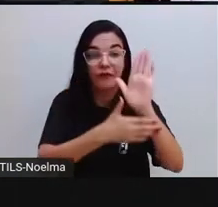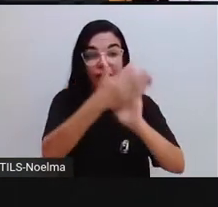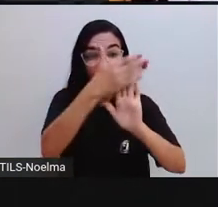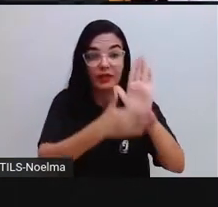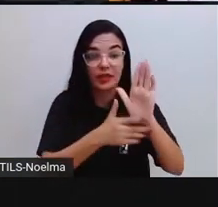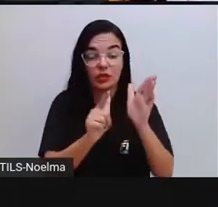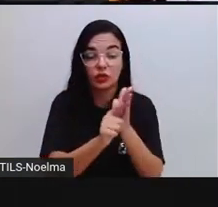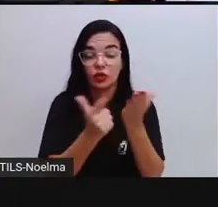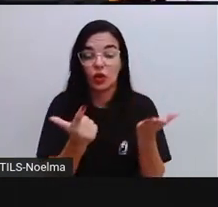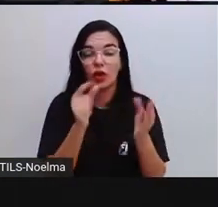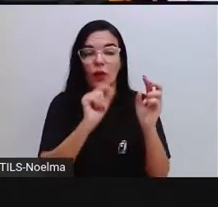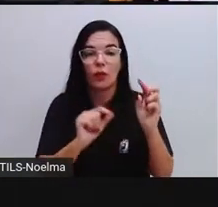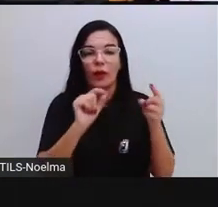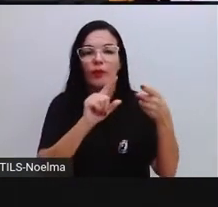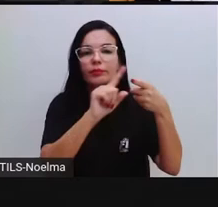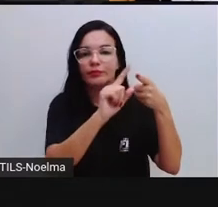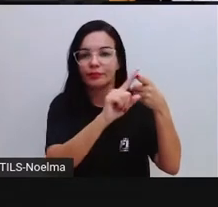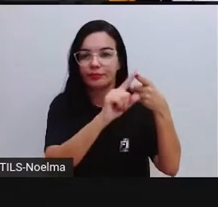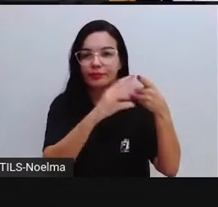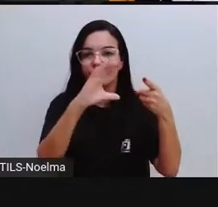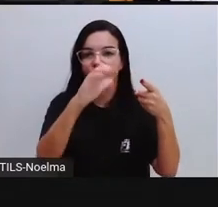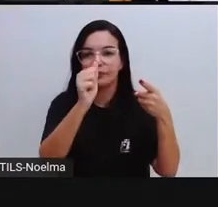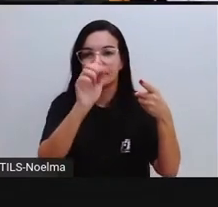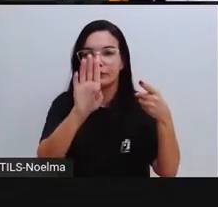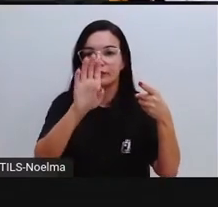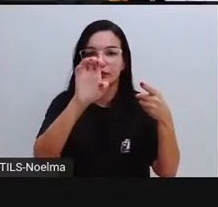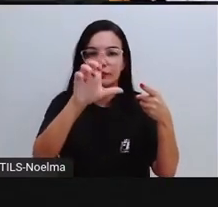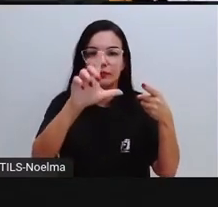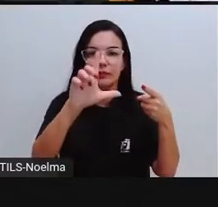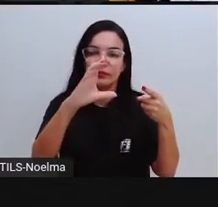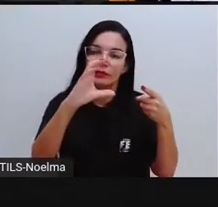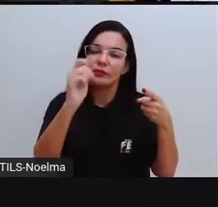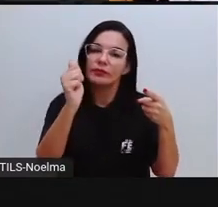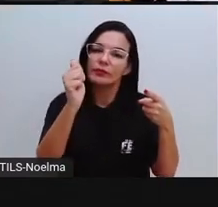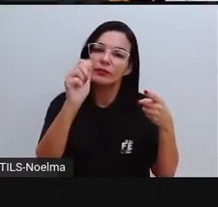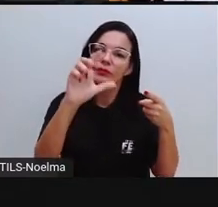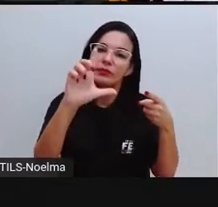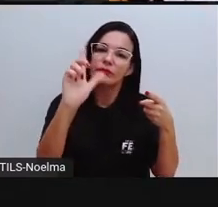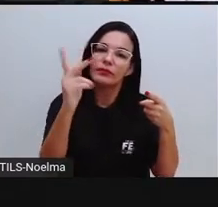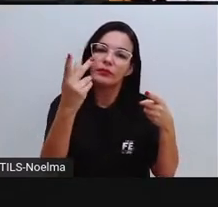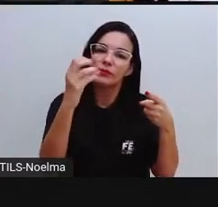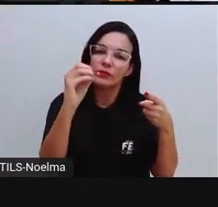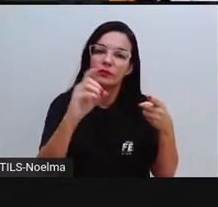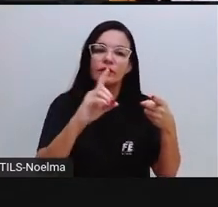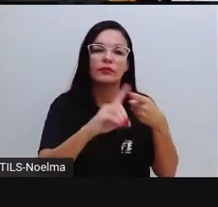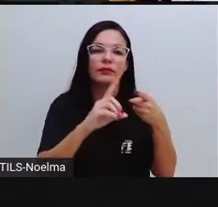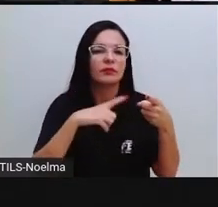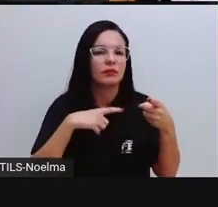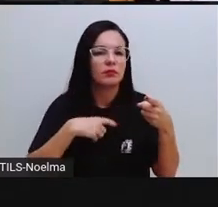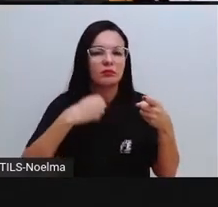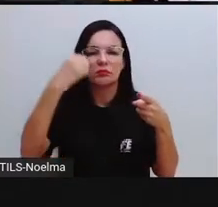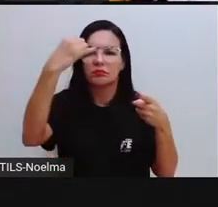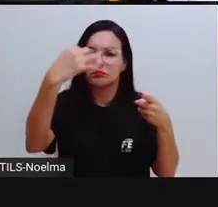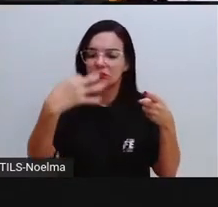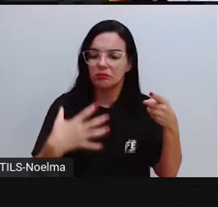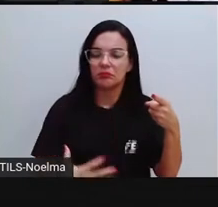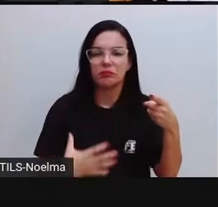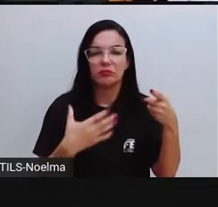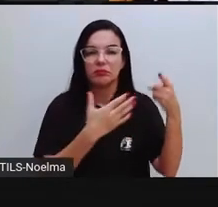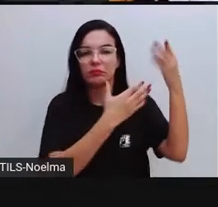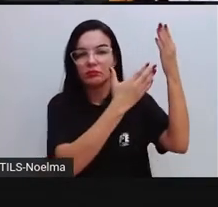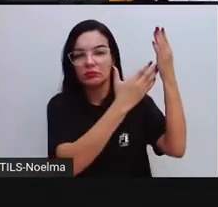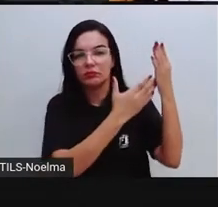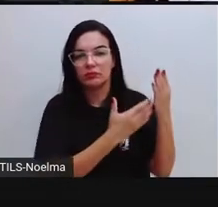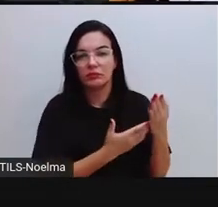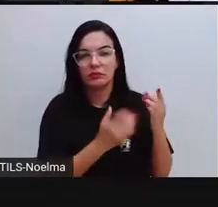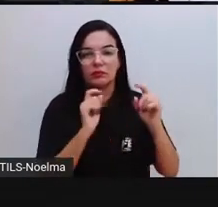título, nome do jornal, nós vamos ter a edição, nós vamos ter o editorial, o preço também,